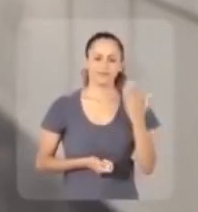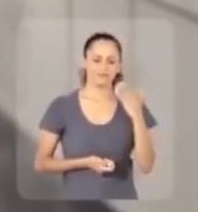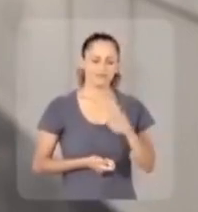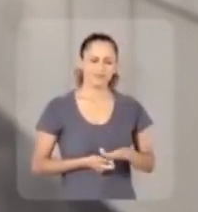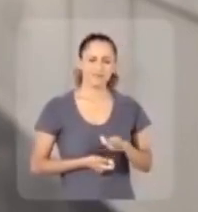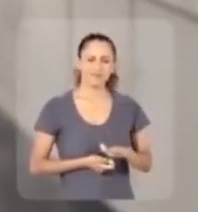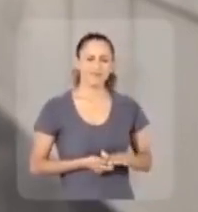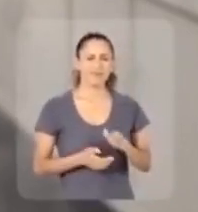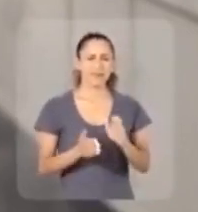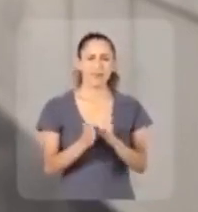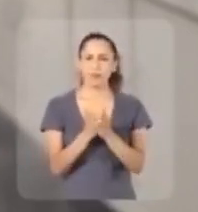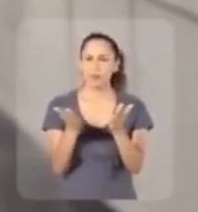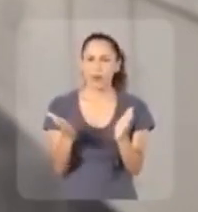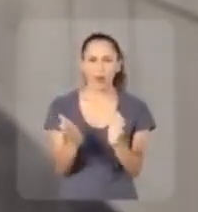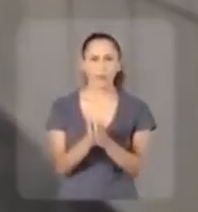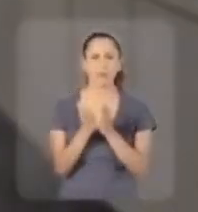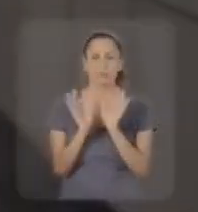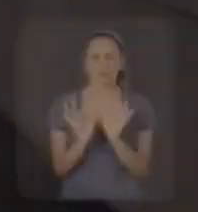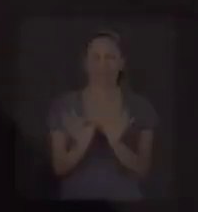Uma infância, sim, muito pobre, né?